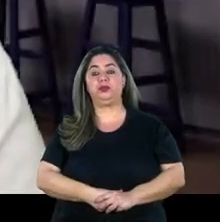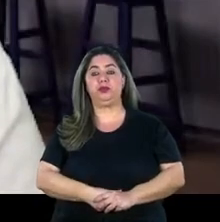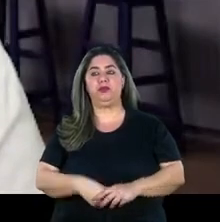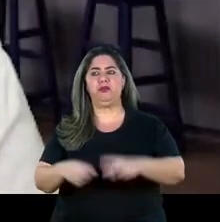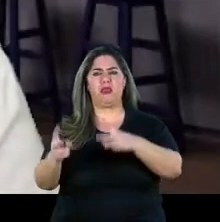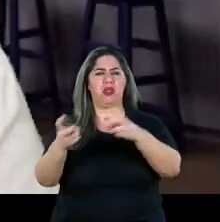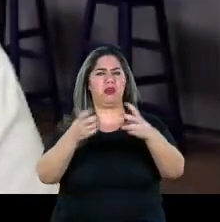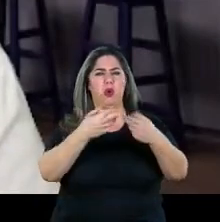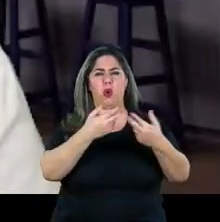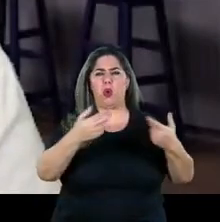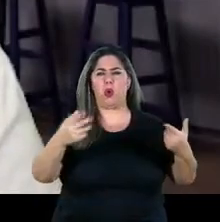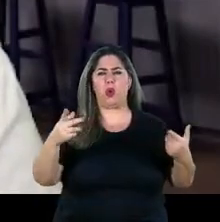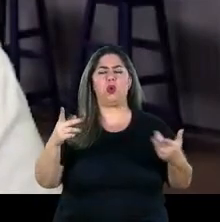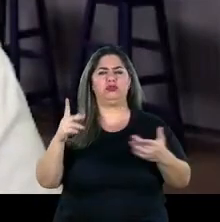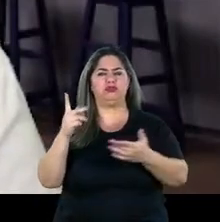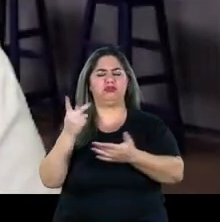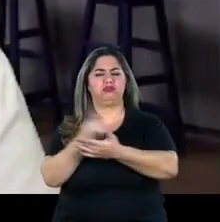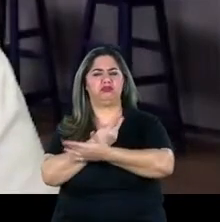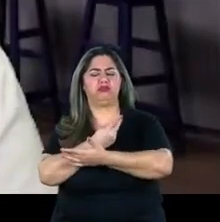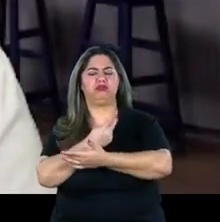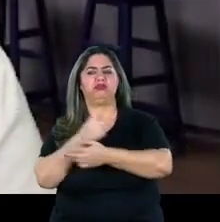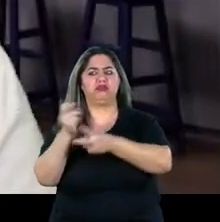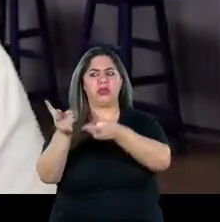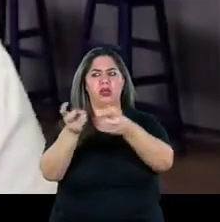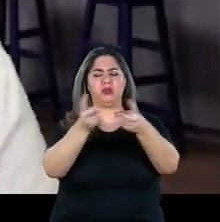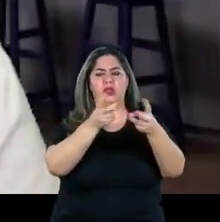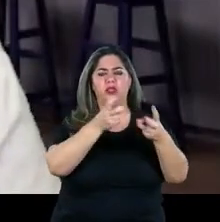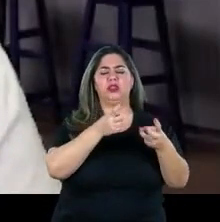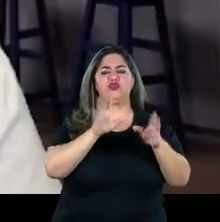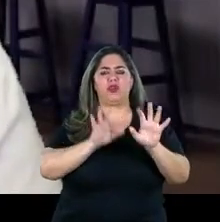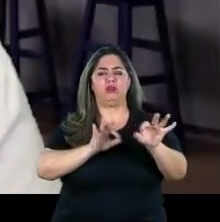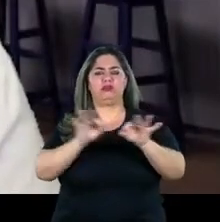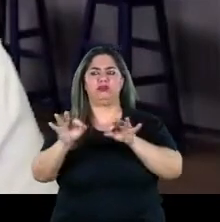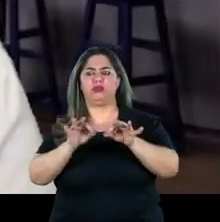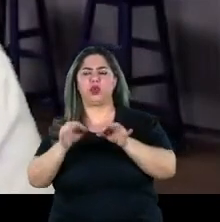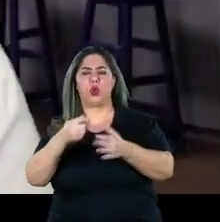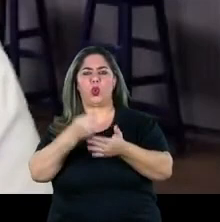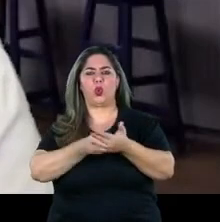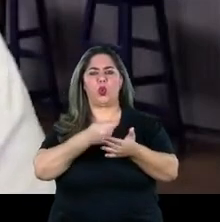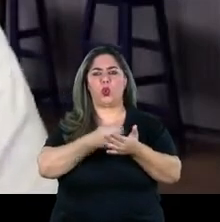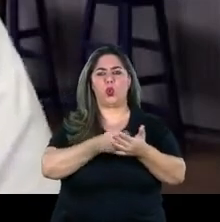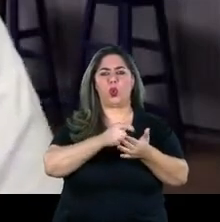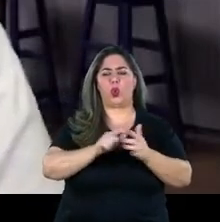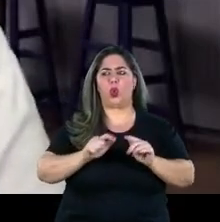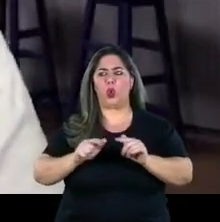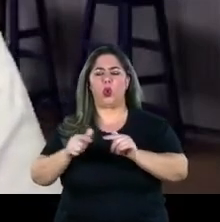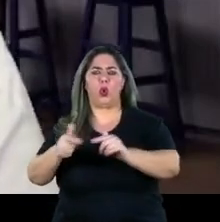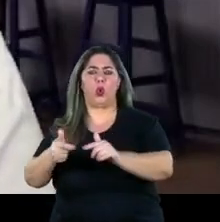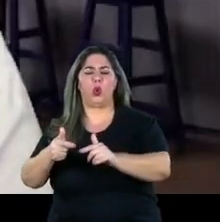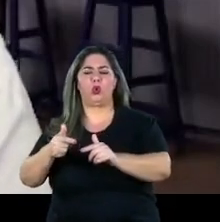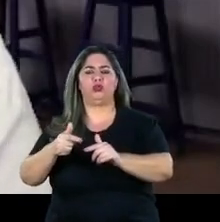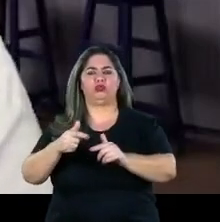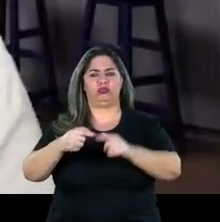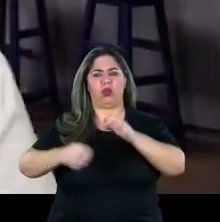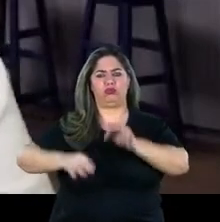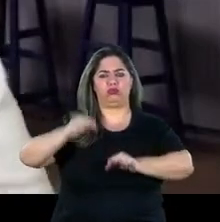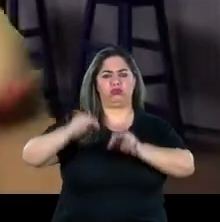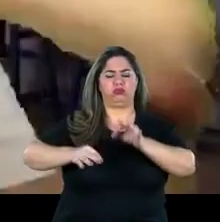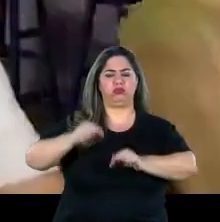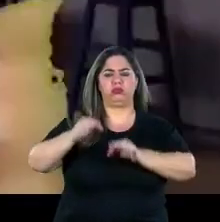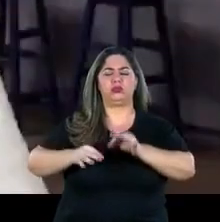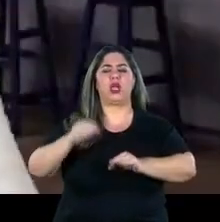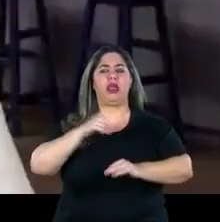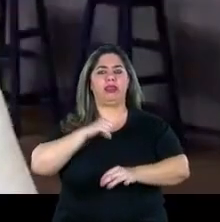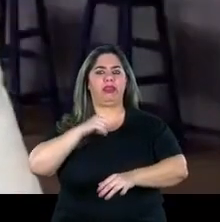coisa sendo feita nós mesmos da ação da cidadania a gente está preparando lutas jurídicas apoia lutas jurídicas de diversas outras entidades é